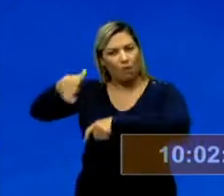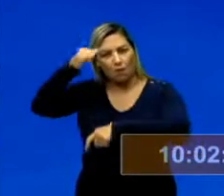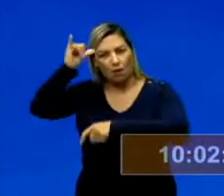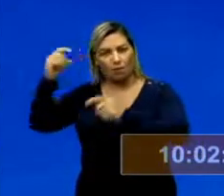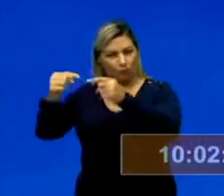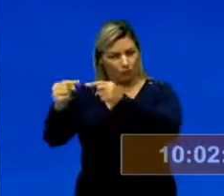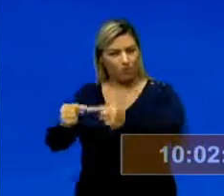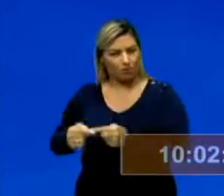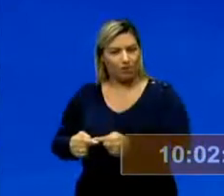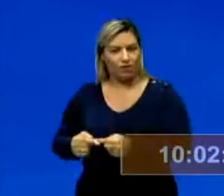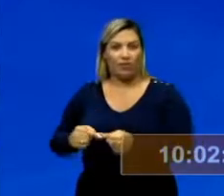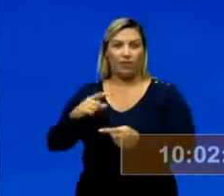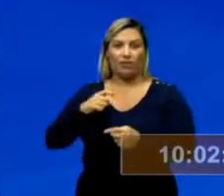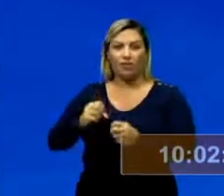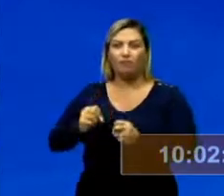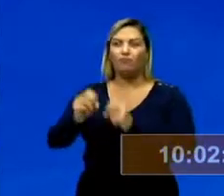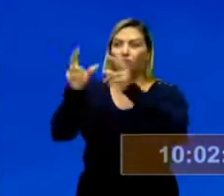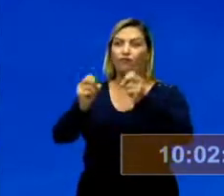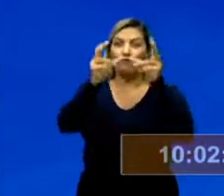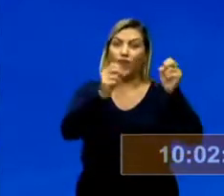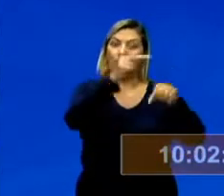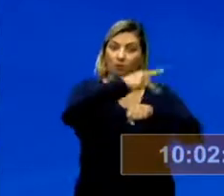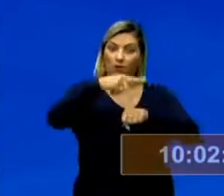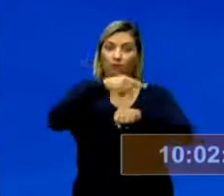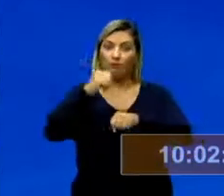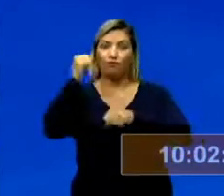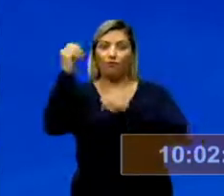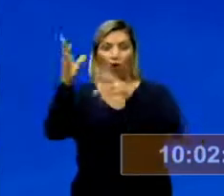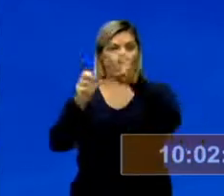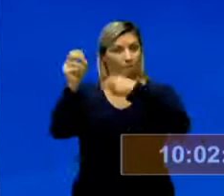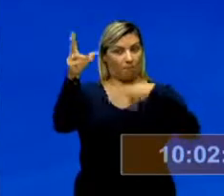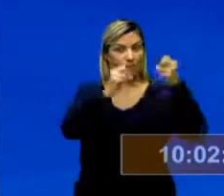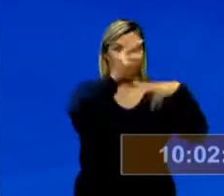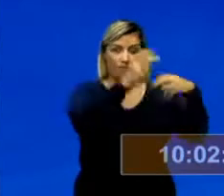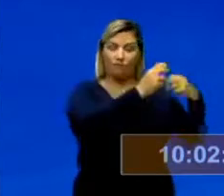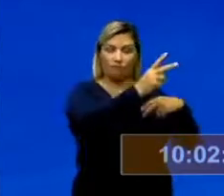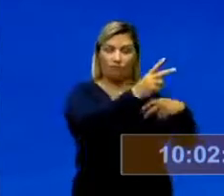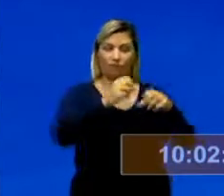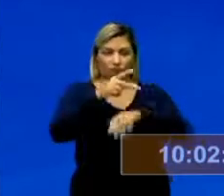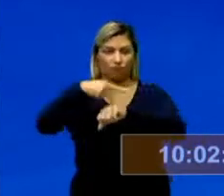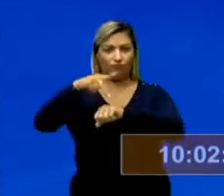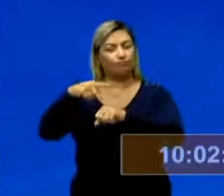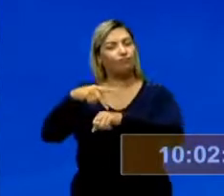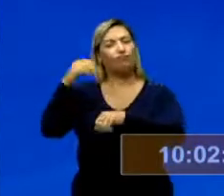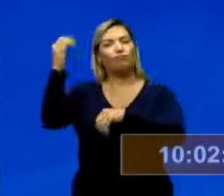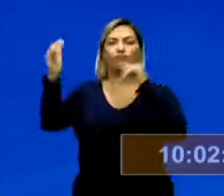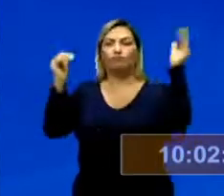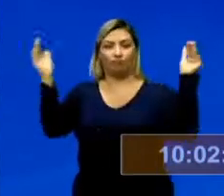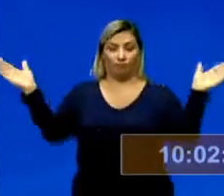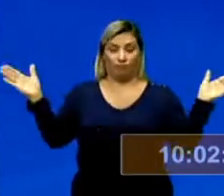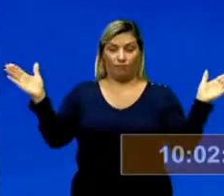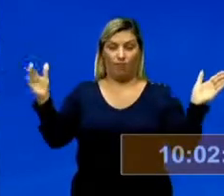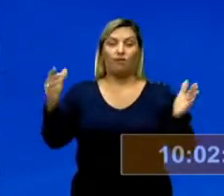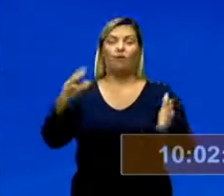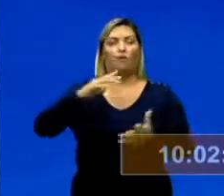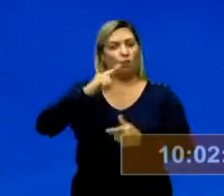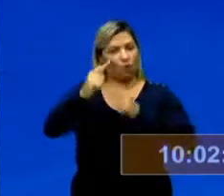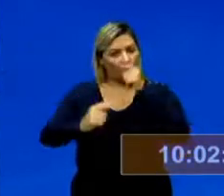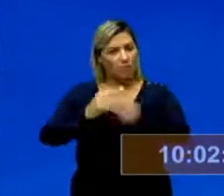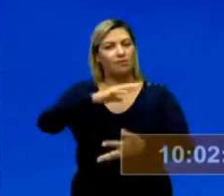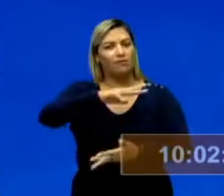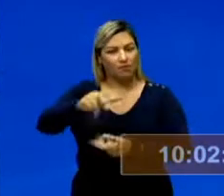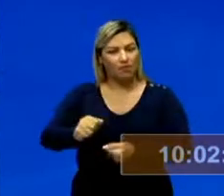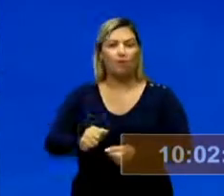muitas das vezes são exportados para outros países. Isso é um fenômeno dessa globalização econômica, aspectos